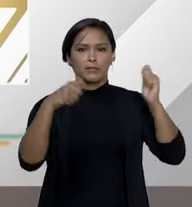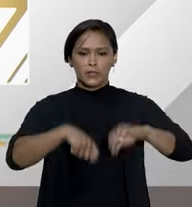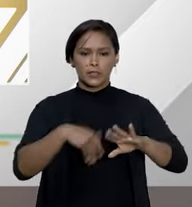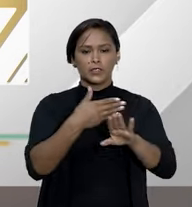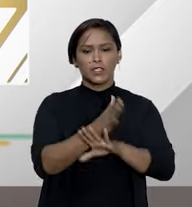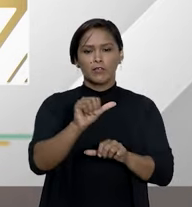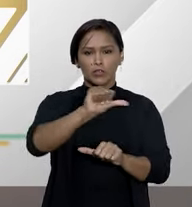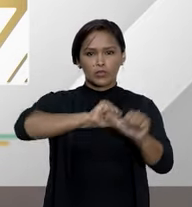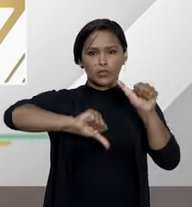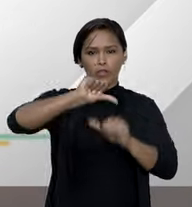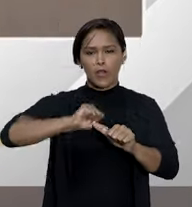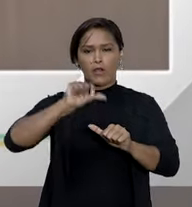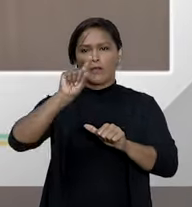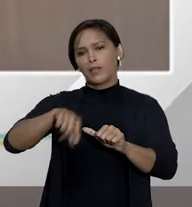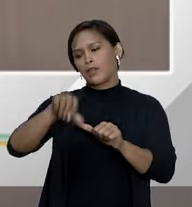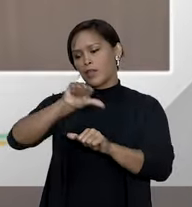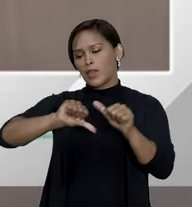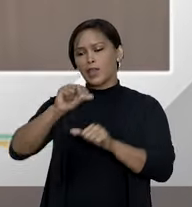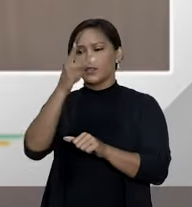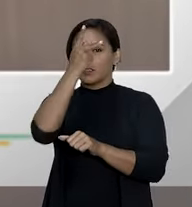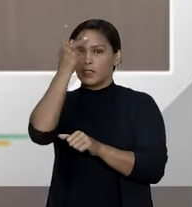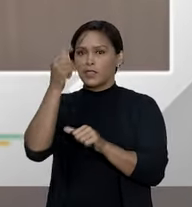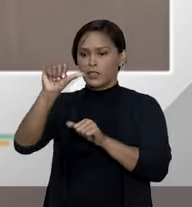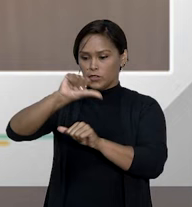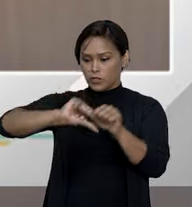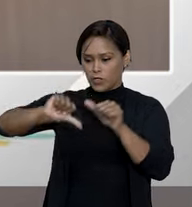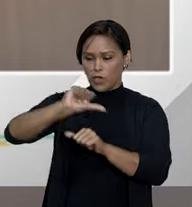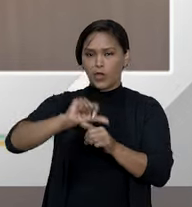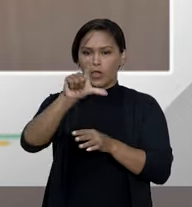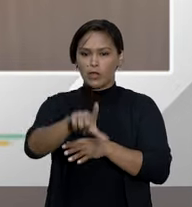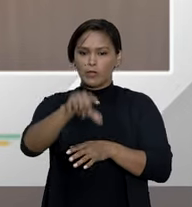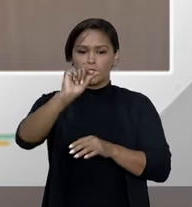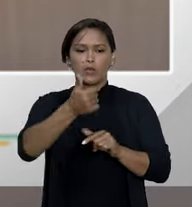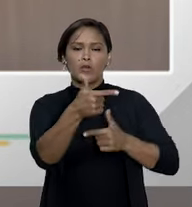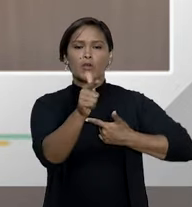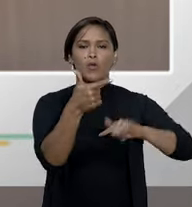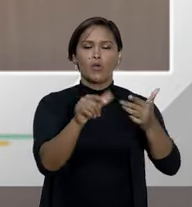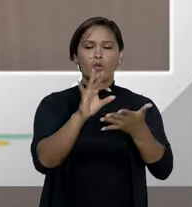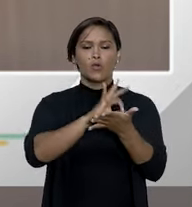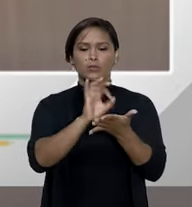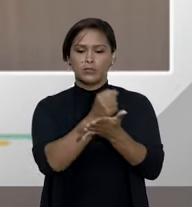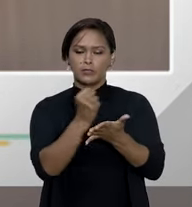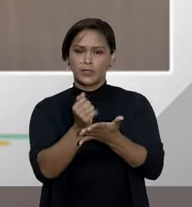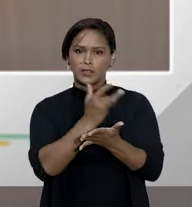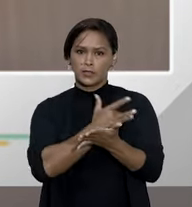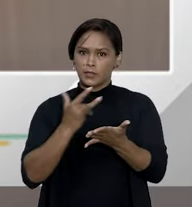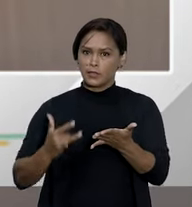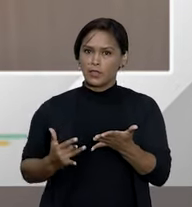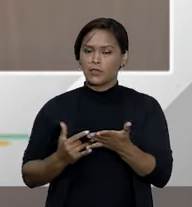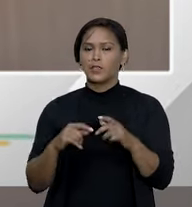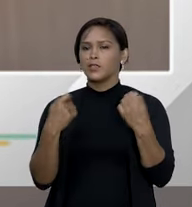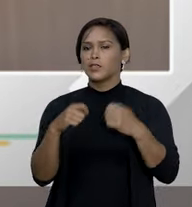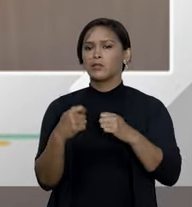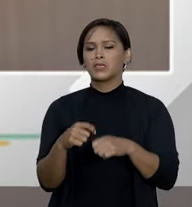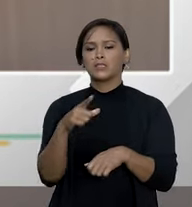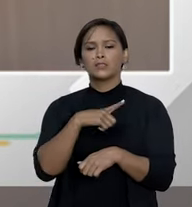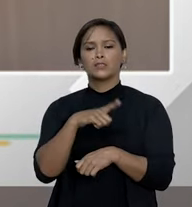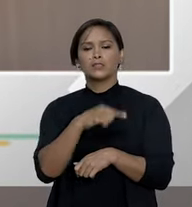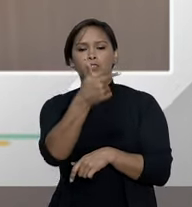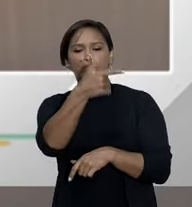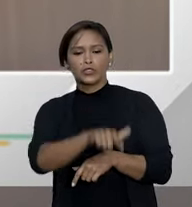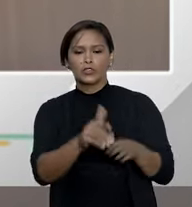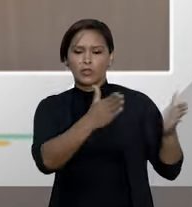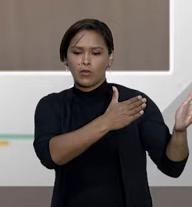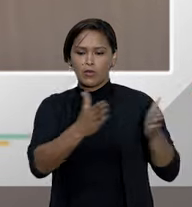usuário essa portabilidade, ele iria para fazer a opção para um outro plano de saúde sem a exigência das